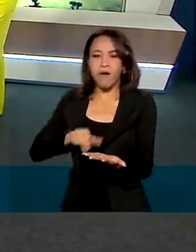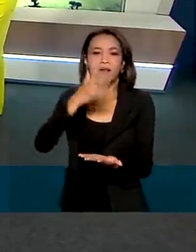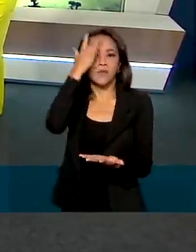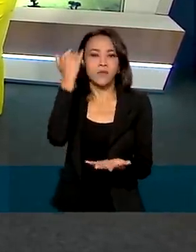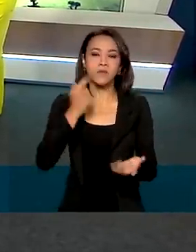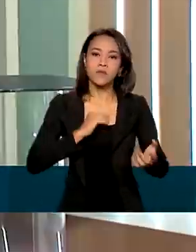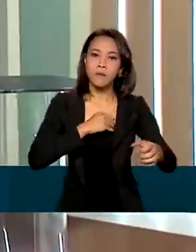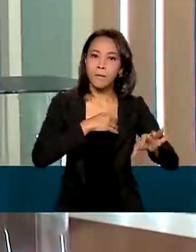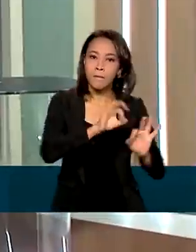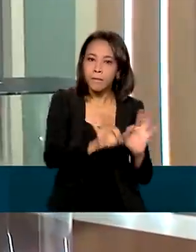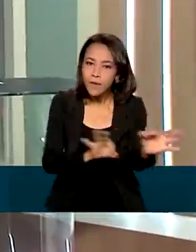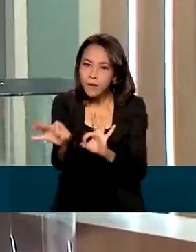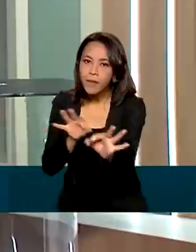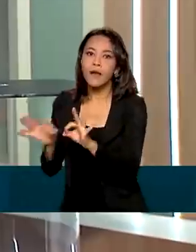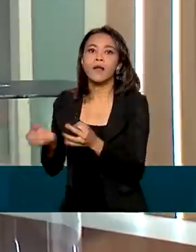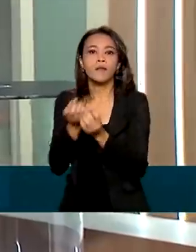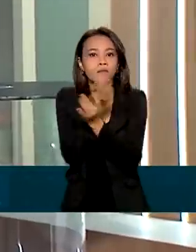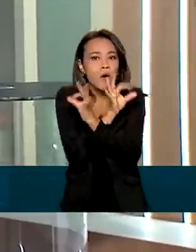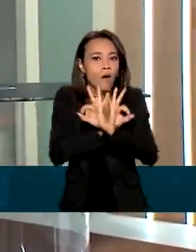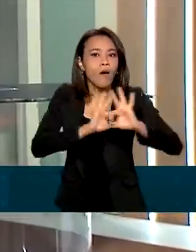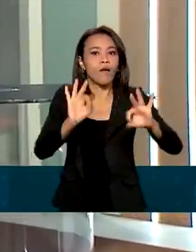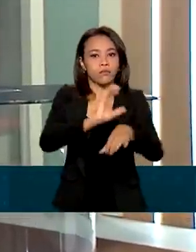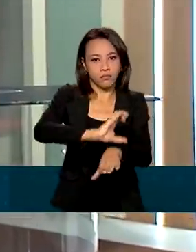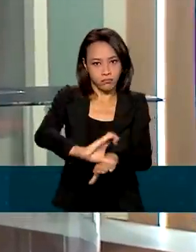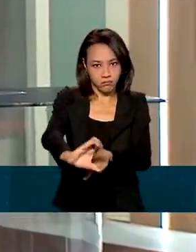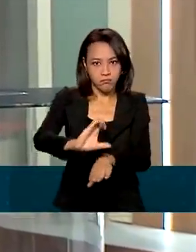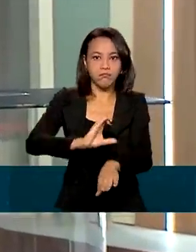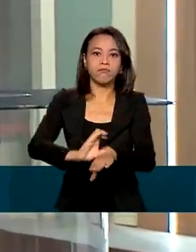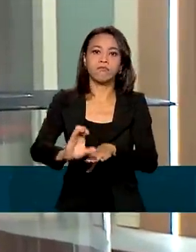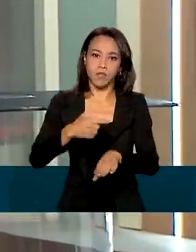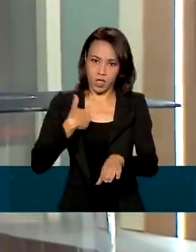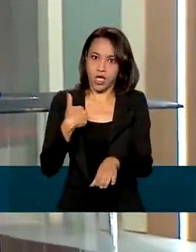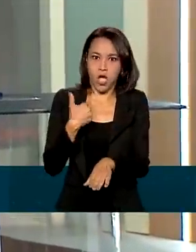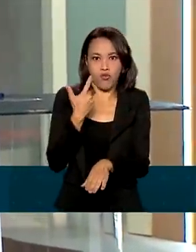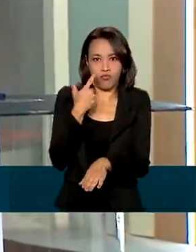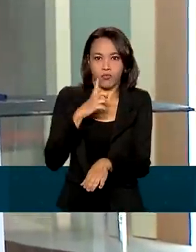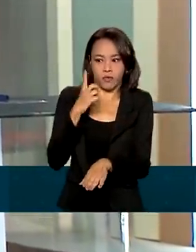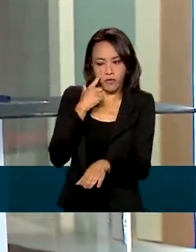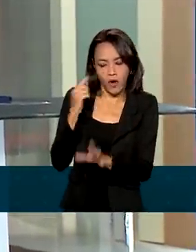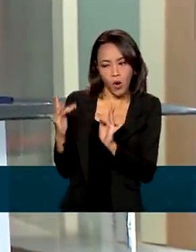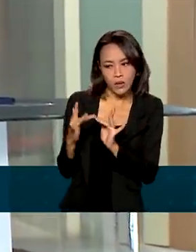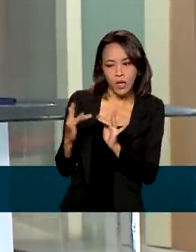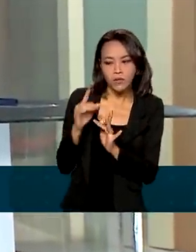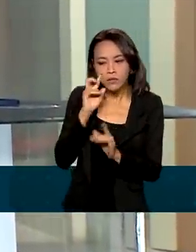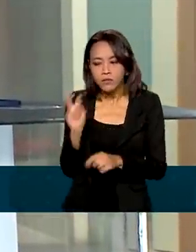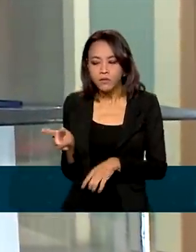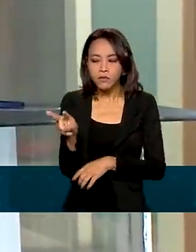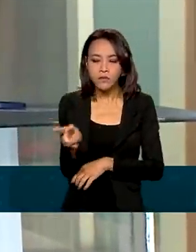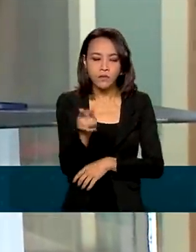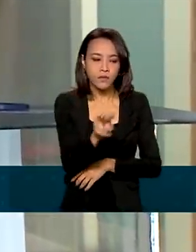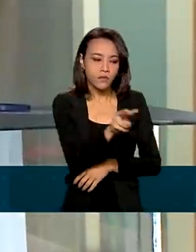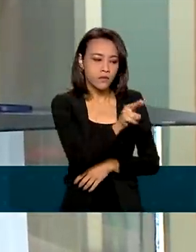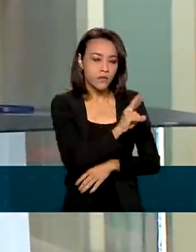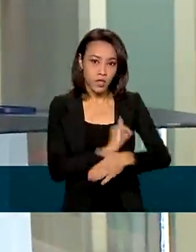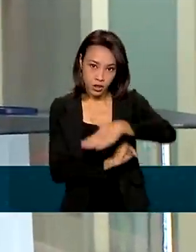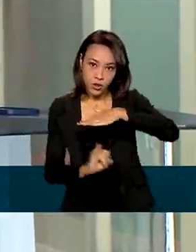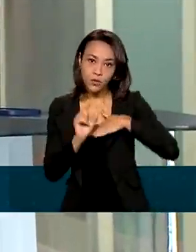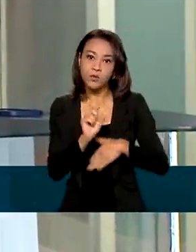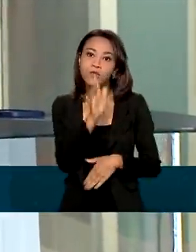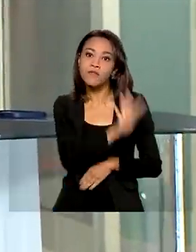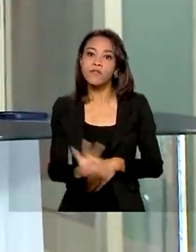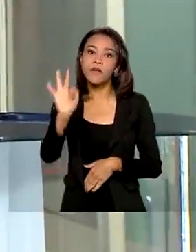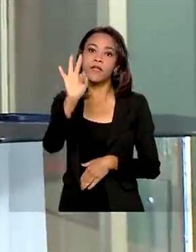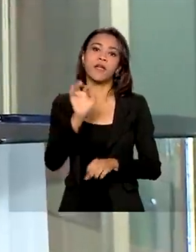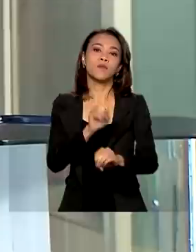e muitos bons cursos, pelo menos que eu tive contato, nesses institutos federais de educação